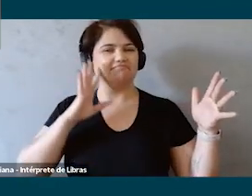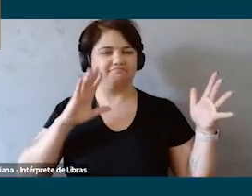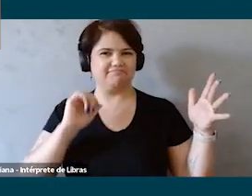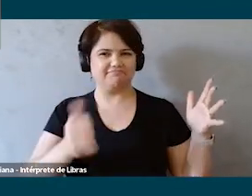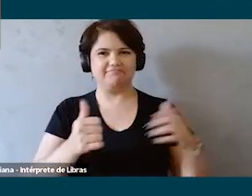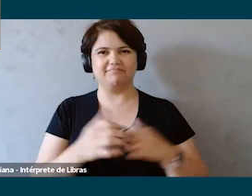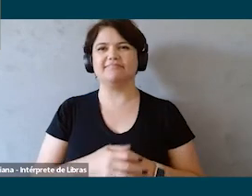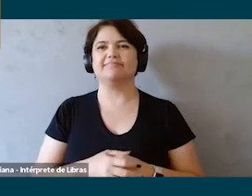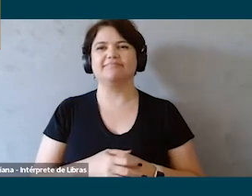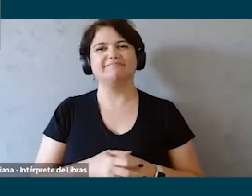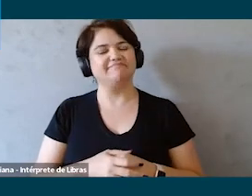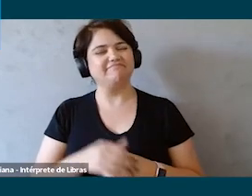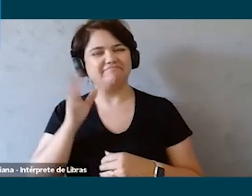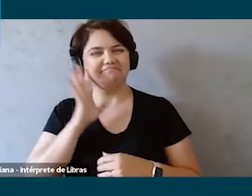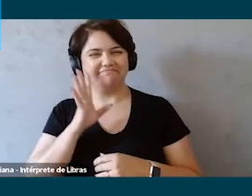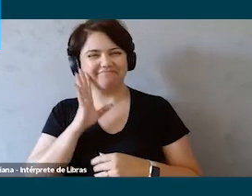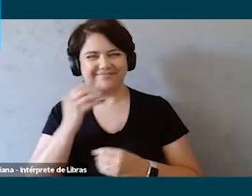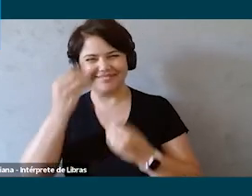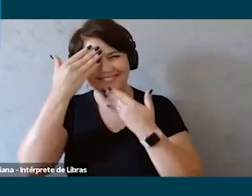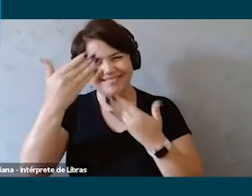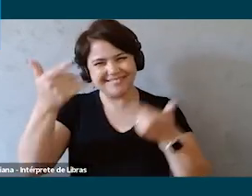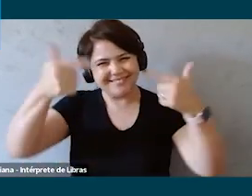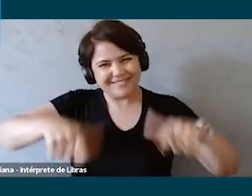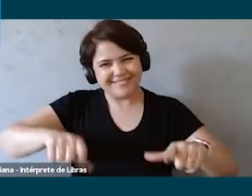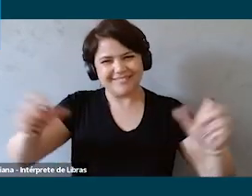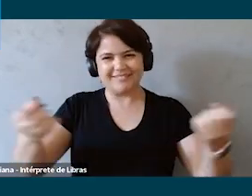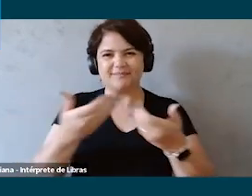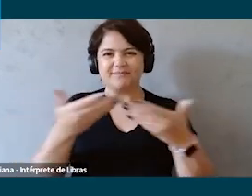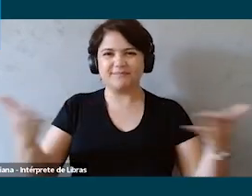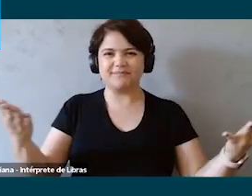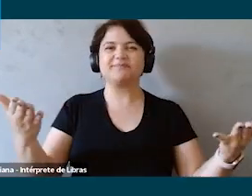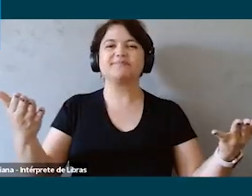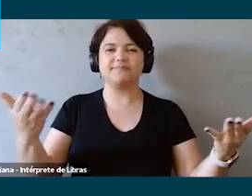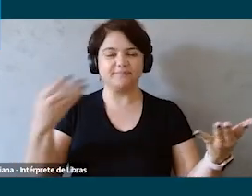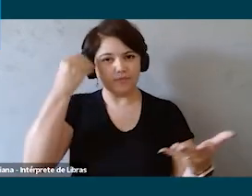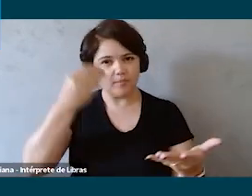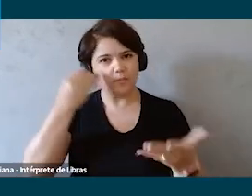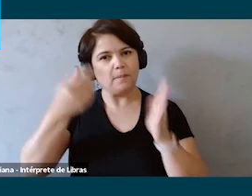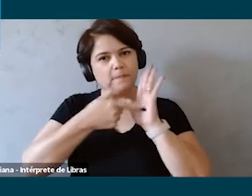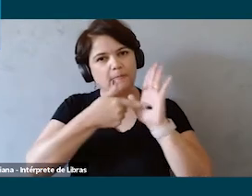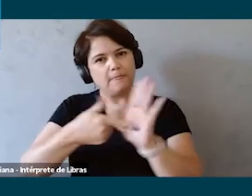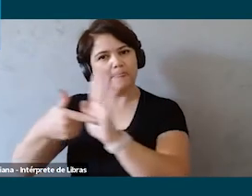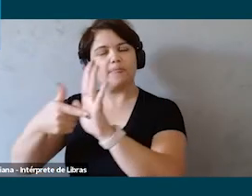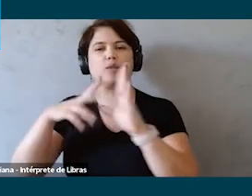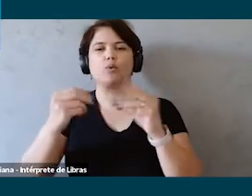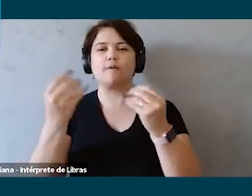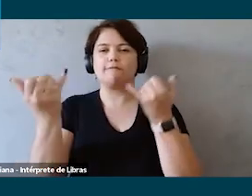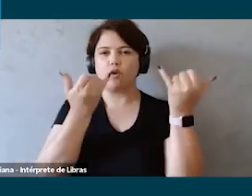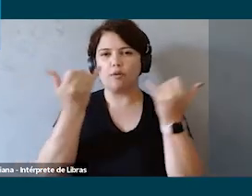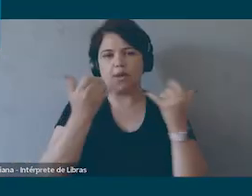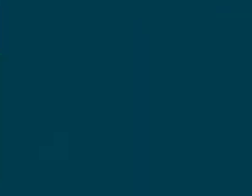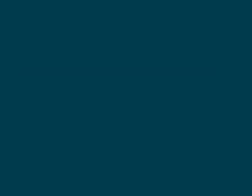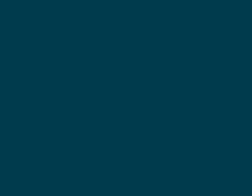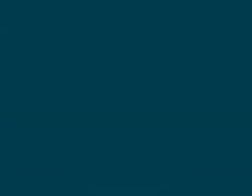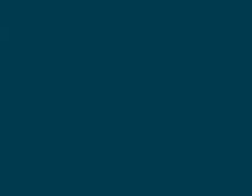muito que legal gente muito obrigada mais uma vez pelo compartilhamento que vocês fizeram que vocês trouxeram de informação